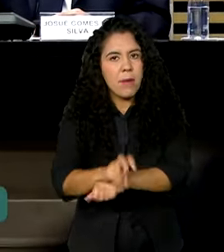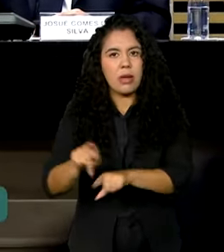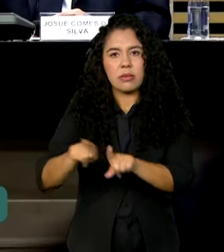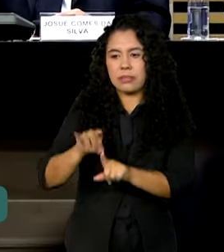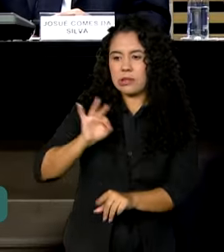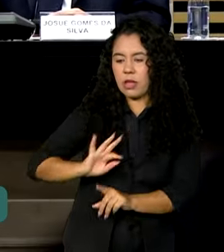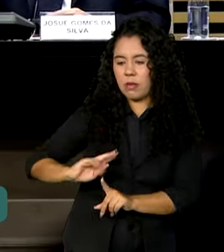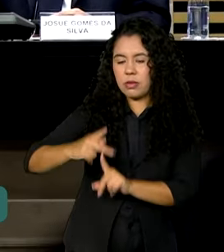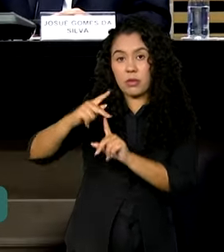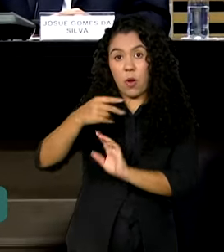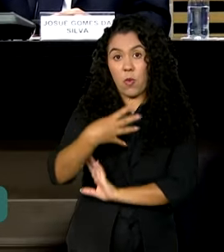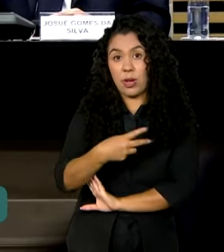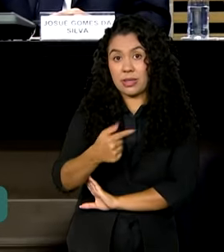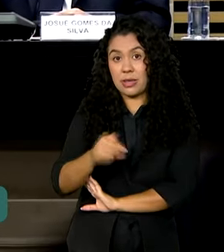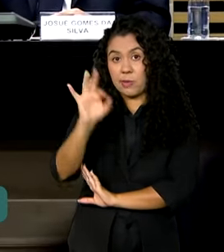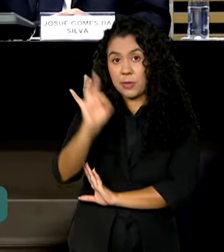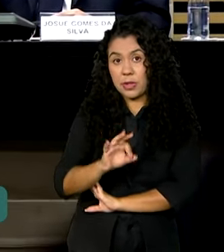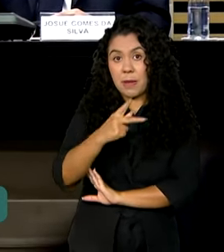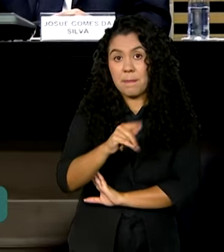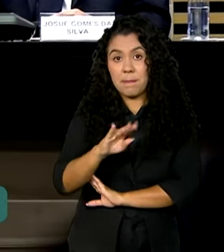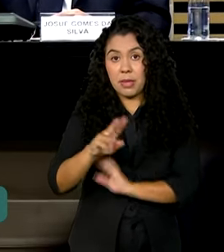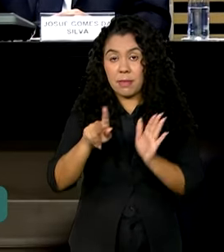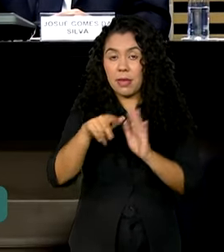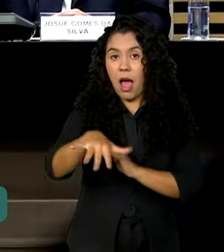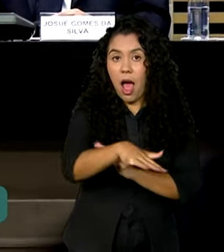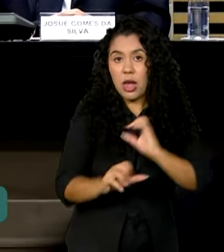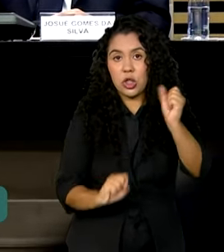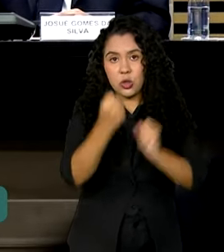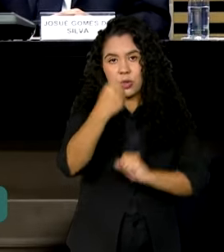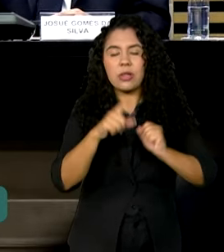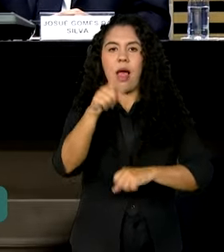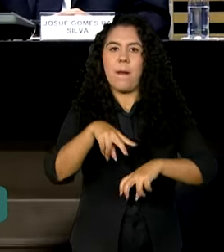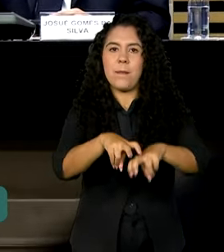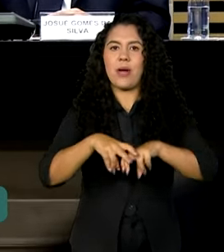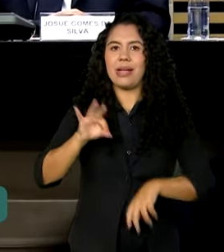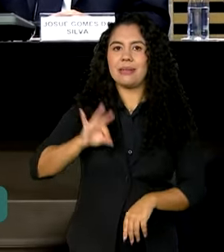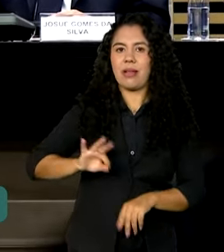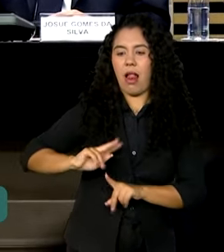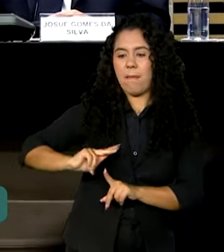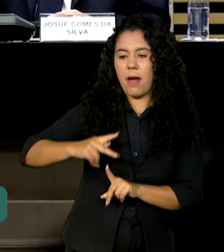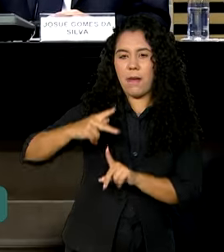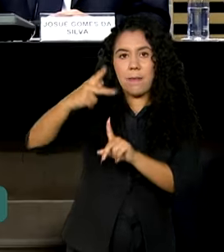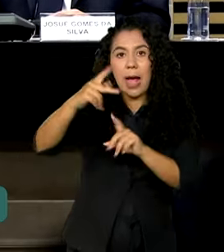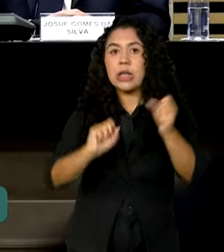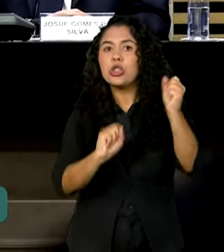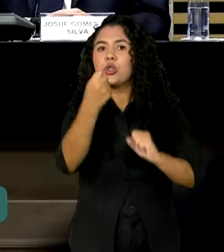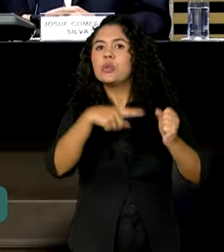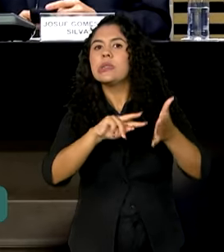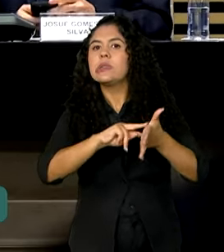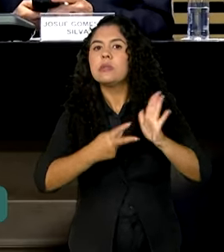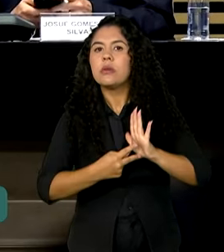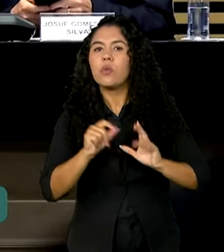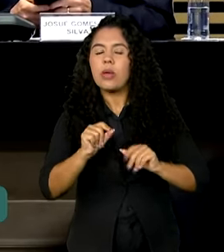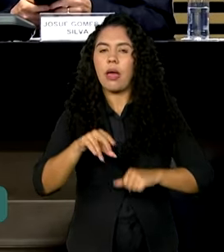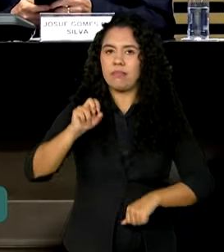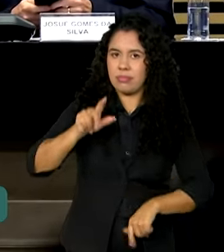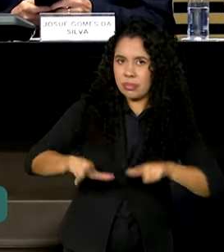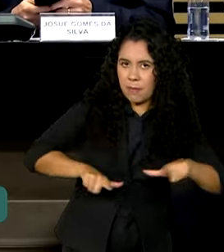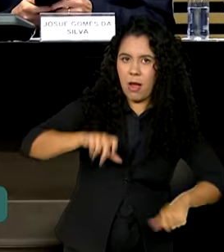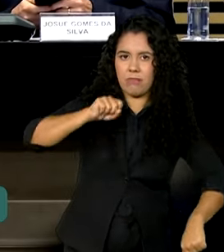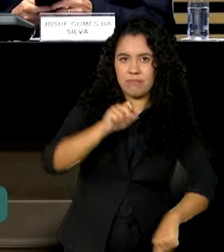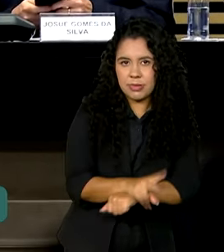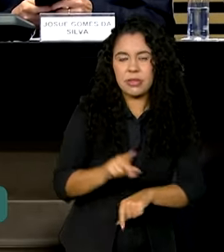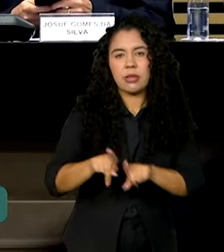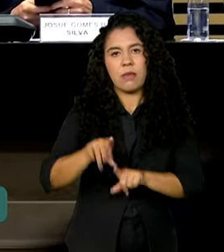47% do PIB da indústria é renda do trabalho. Então, indústria significa emprego, renda e